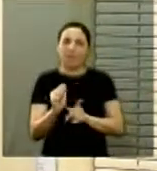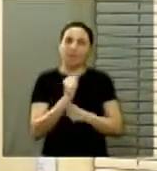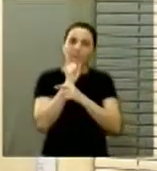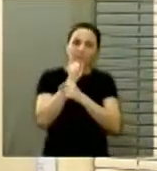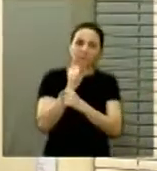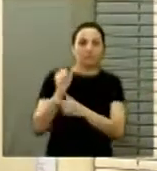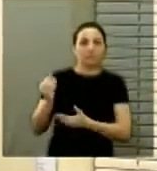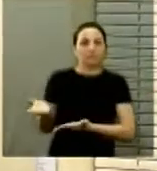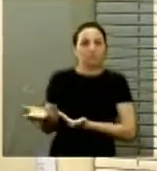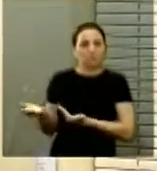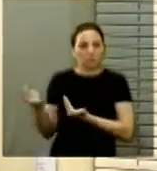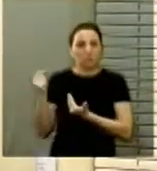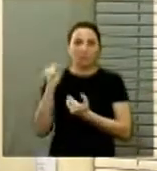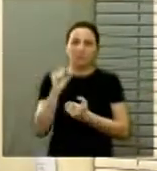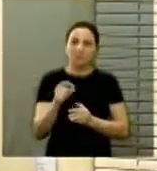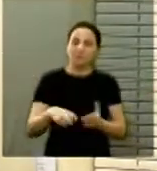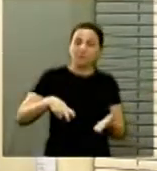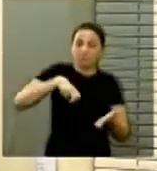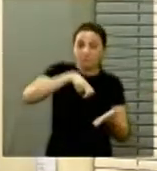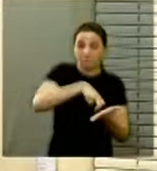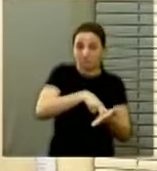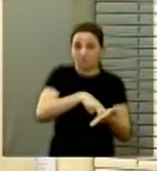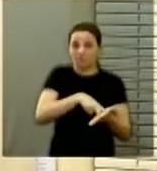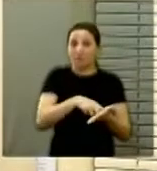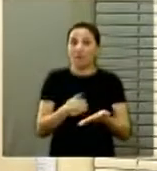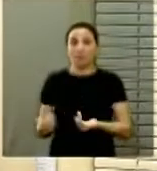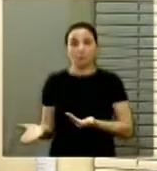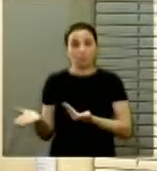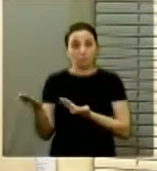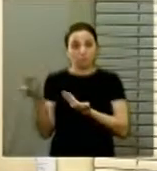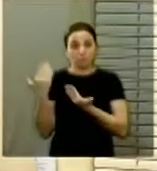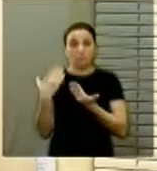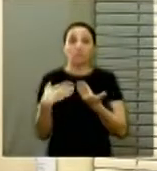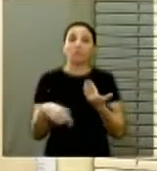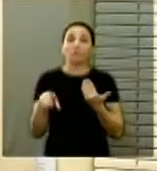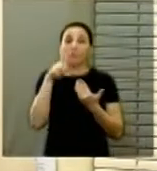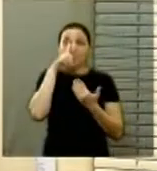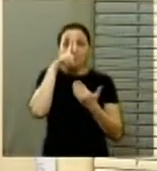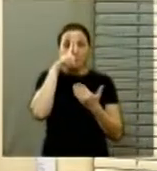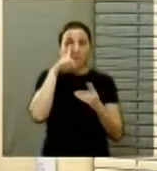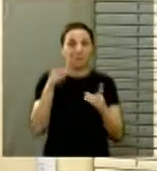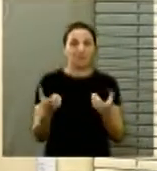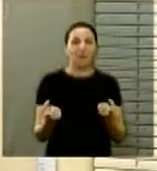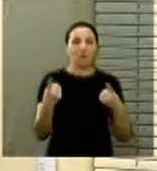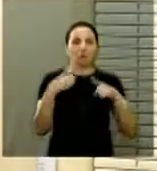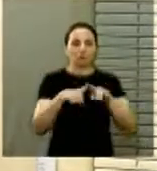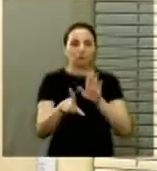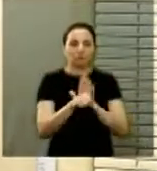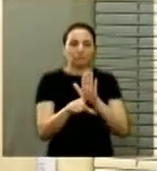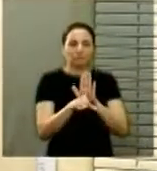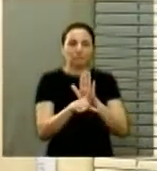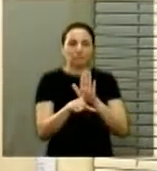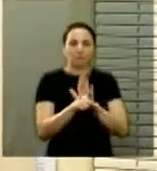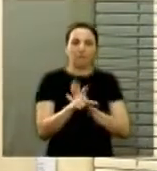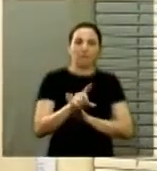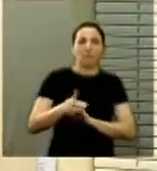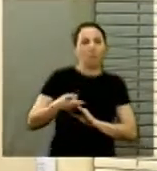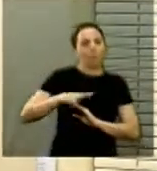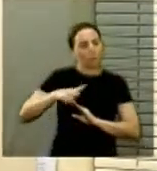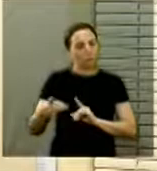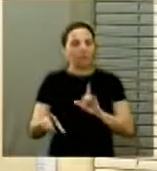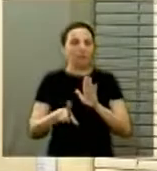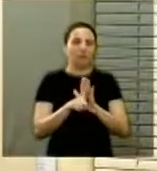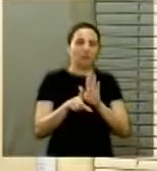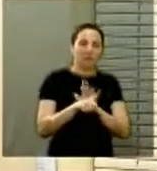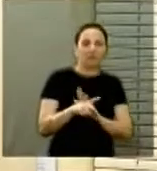à adolescência, ao buscar punir cada vez mais adolescentes em situação de conflito com a lei, acreditando ser essa a solução para os